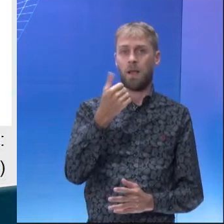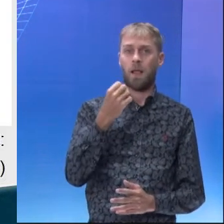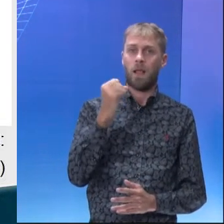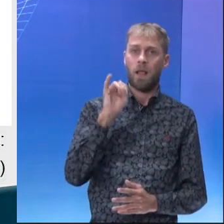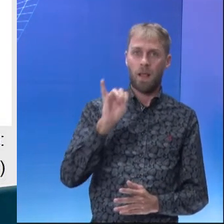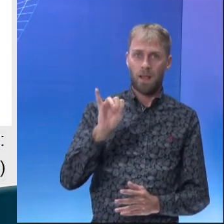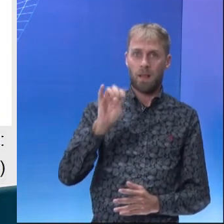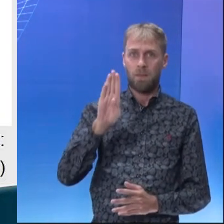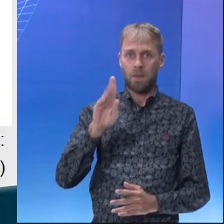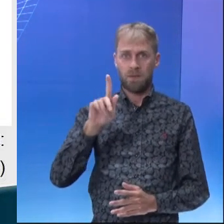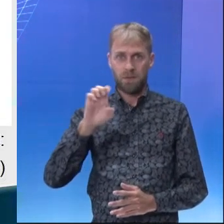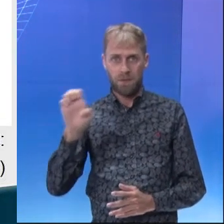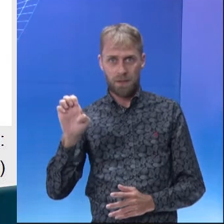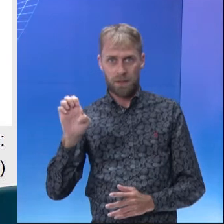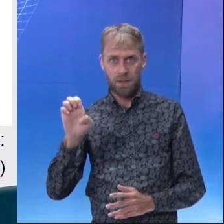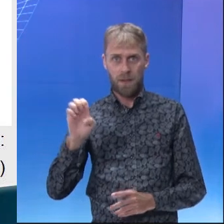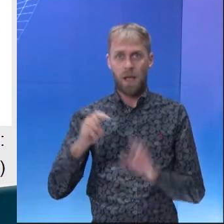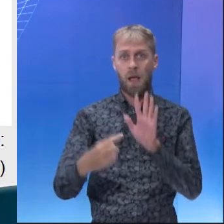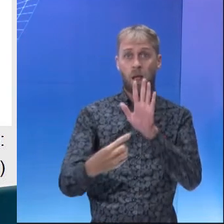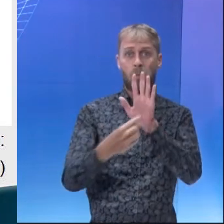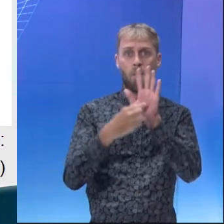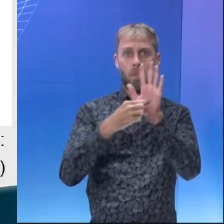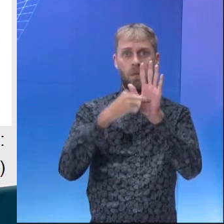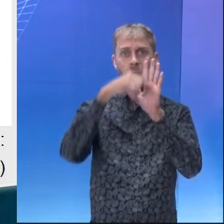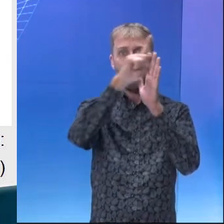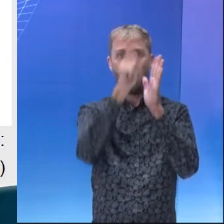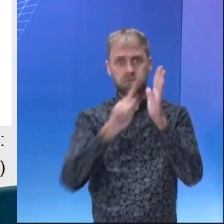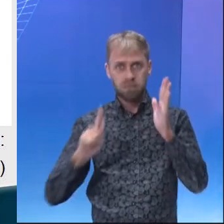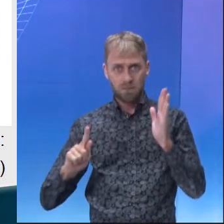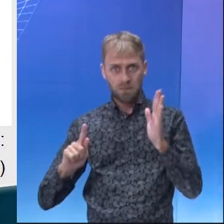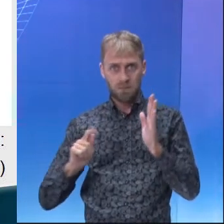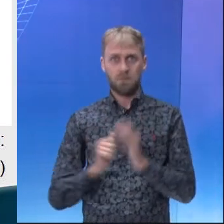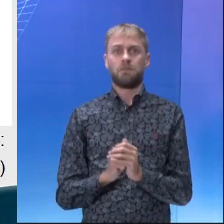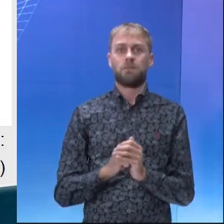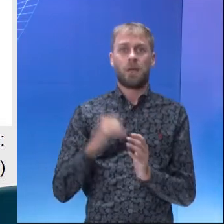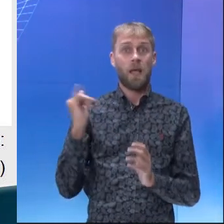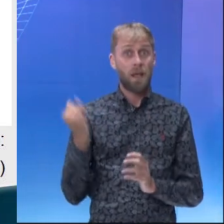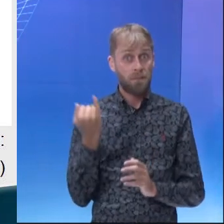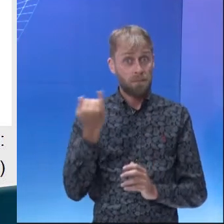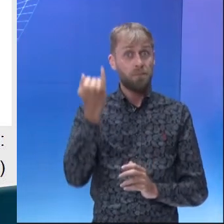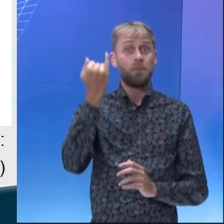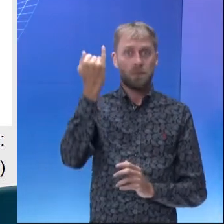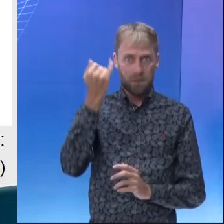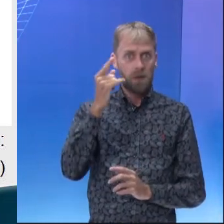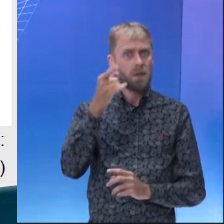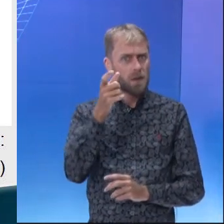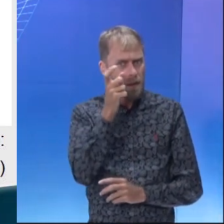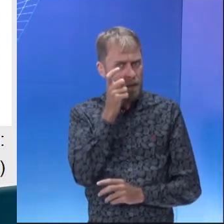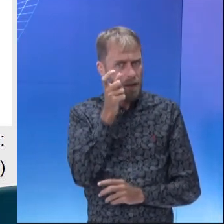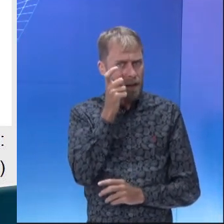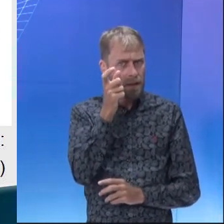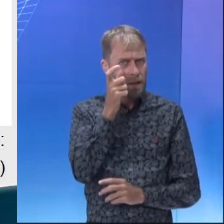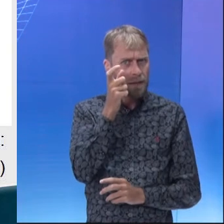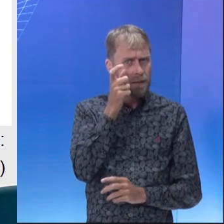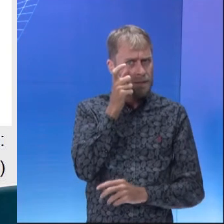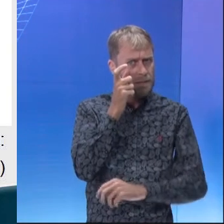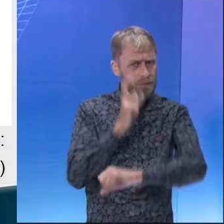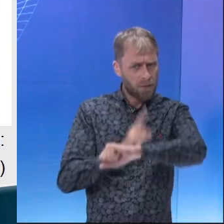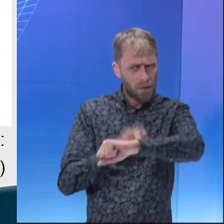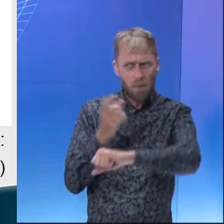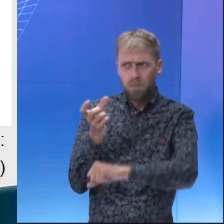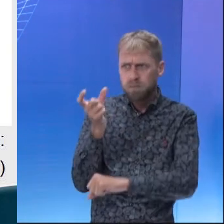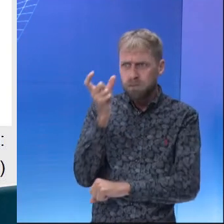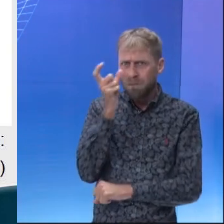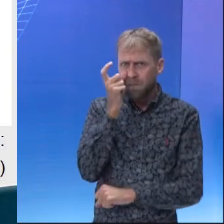E aí logo em seguida nós temos um gráfico. É muito importante vocês terem muita atenção na hora de